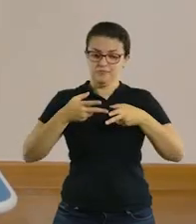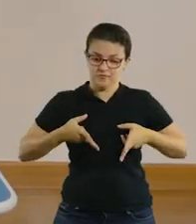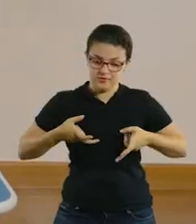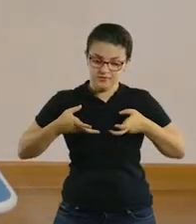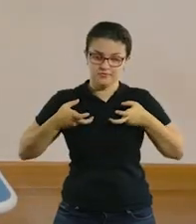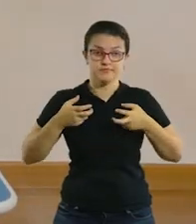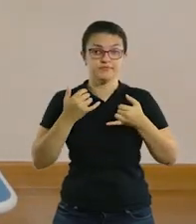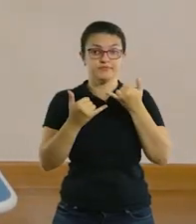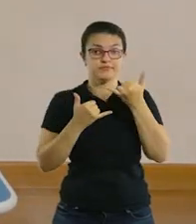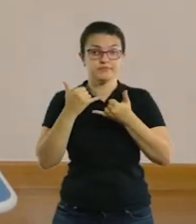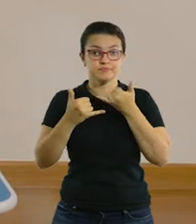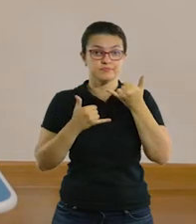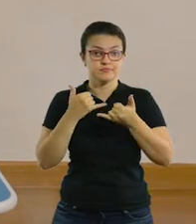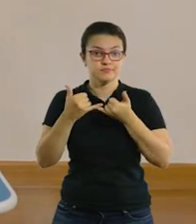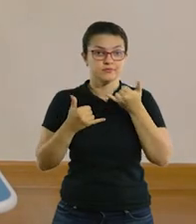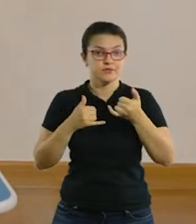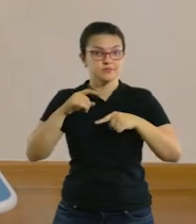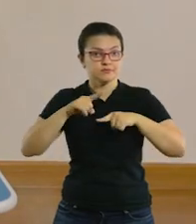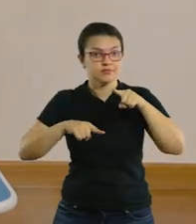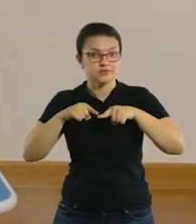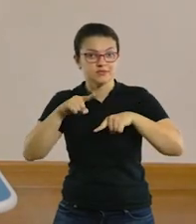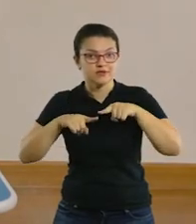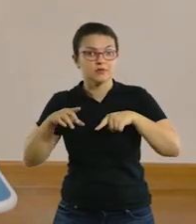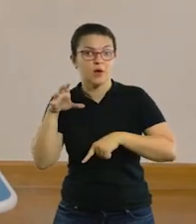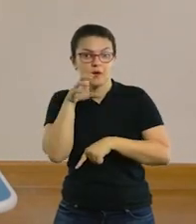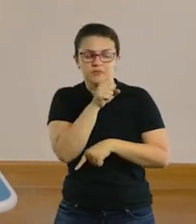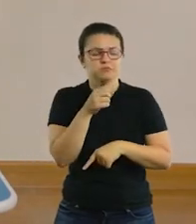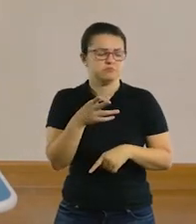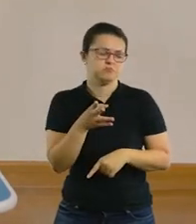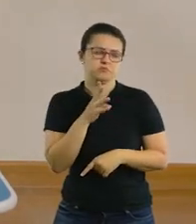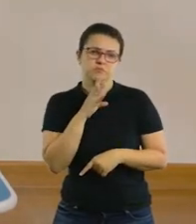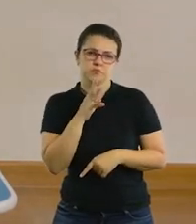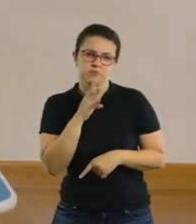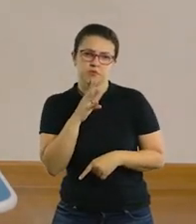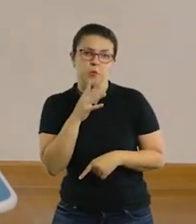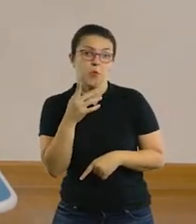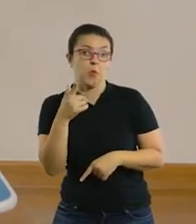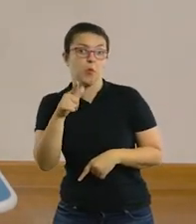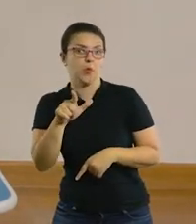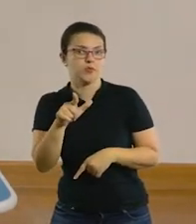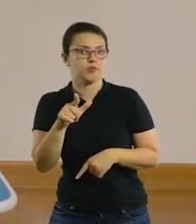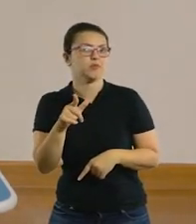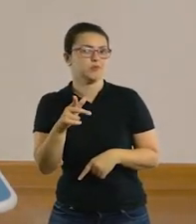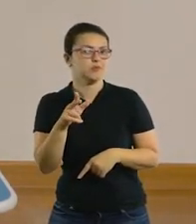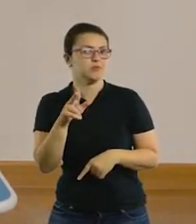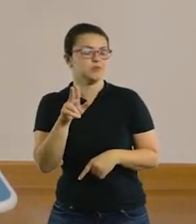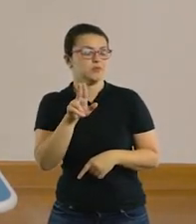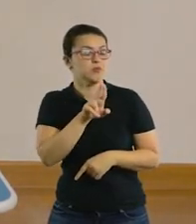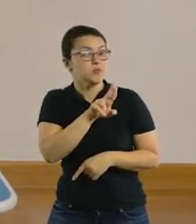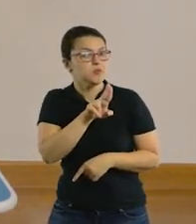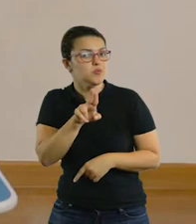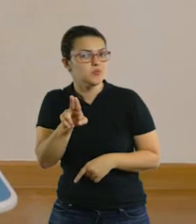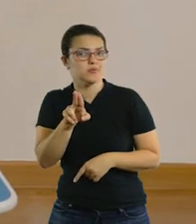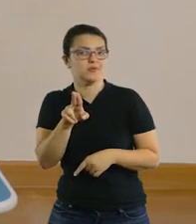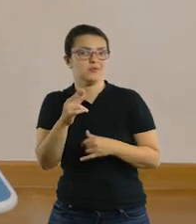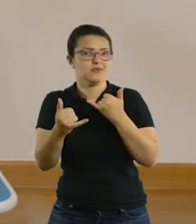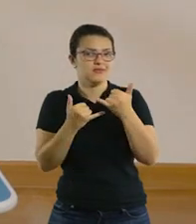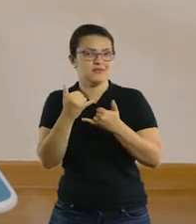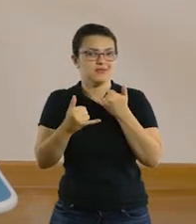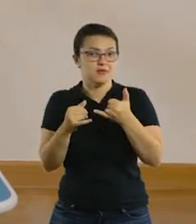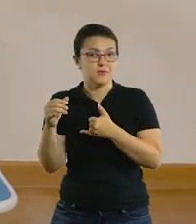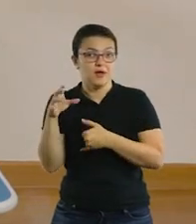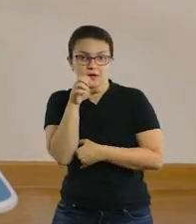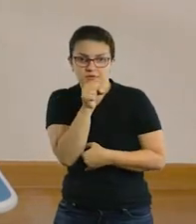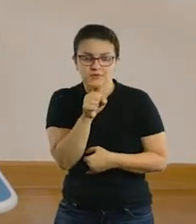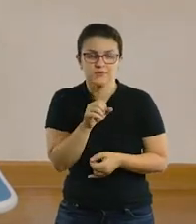falando da brincadeira Objeto Rápido, você pode conhecer com outro nome, mas esse é o nome que a gente vai adotar para essa brincadeira. É bem simples, na